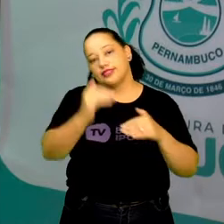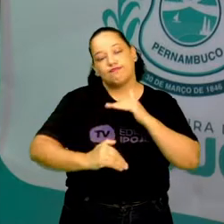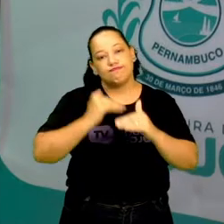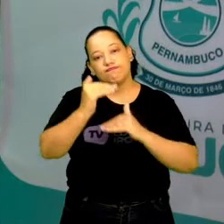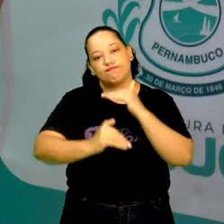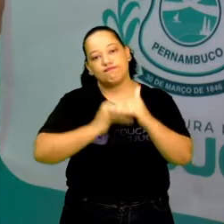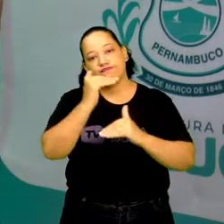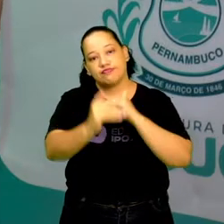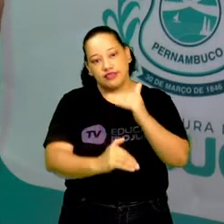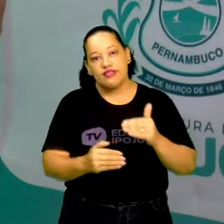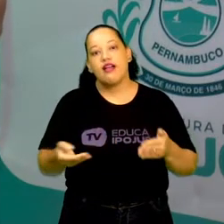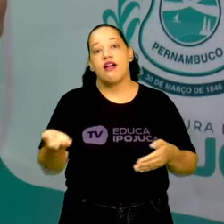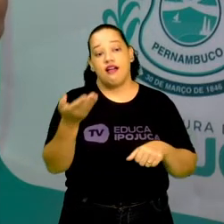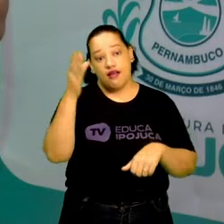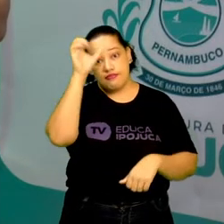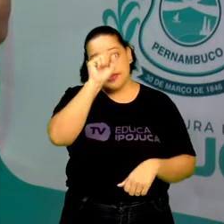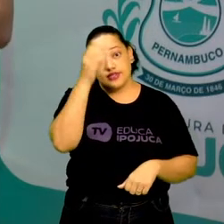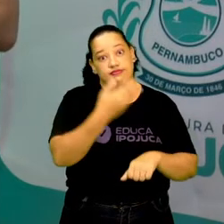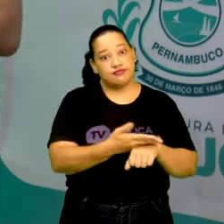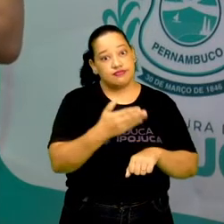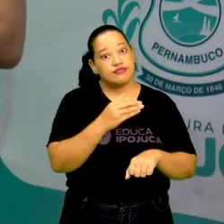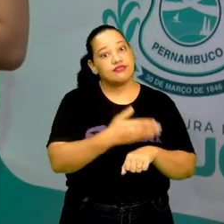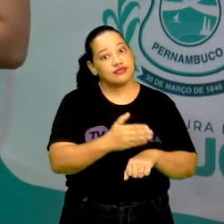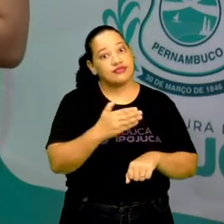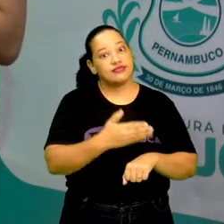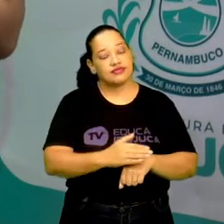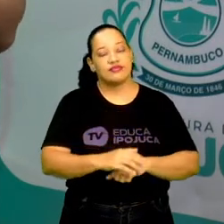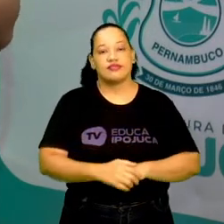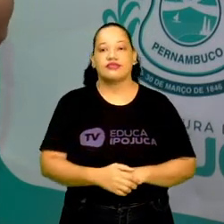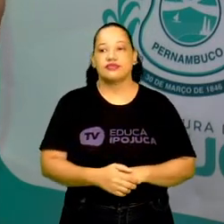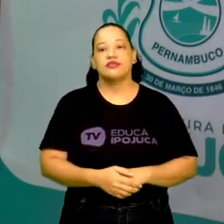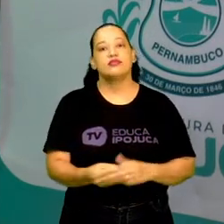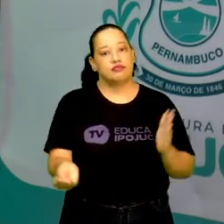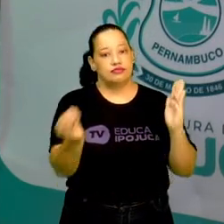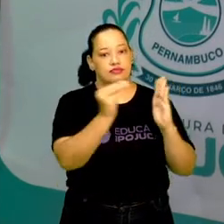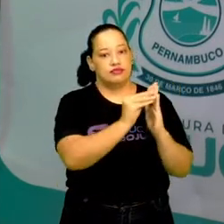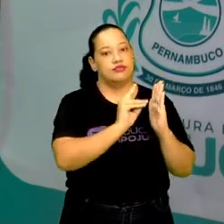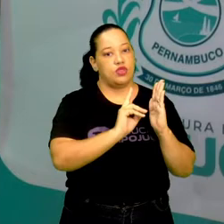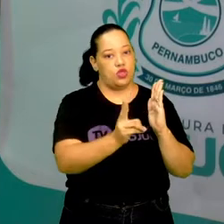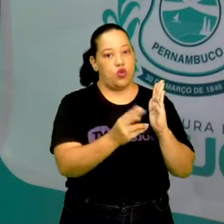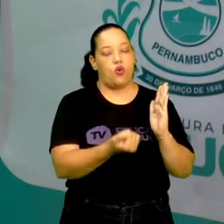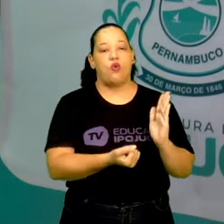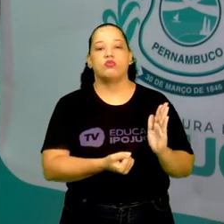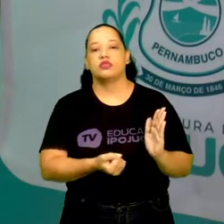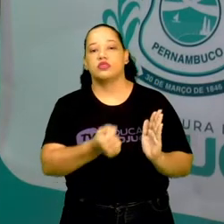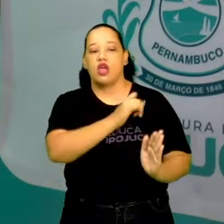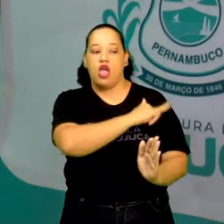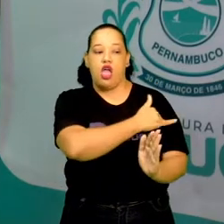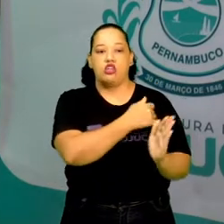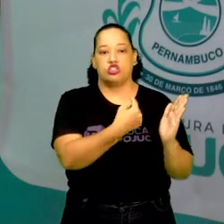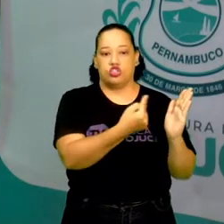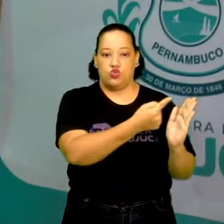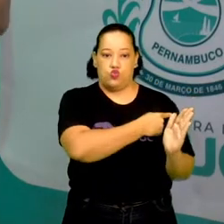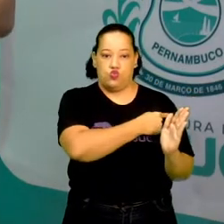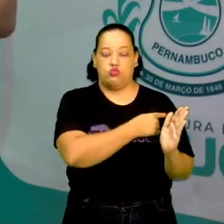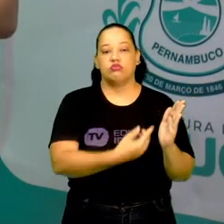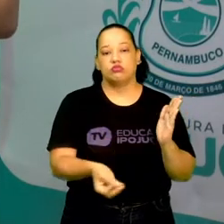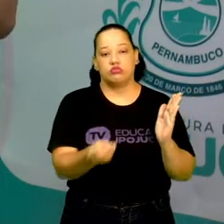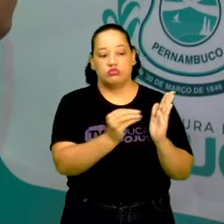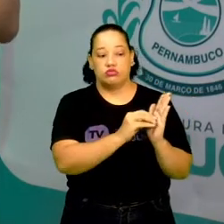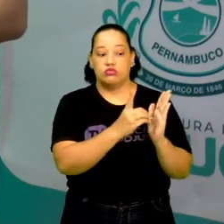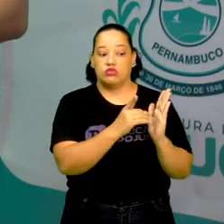e aprender fazendo. Coloque o nome de vocês, a turma, EJA fase 1 e a data.